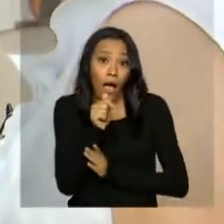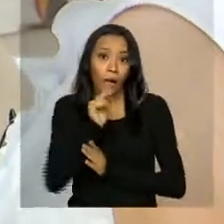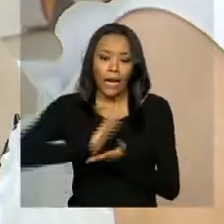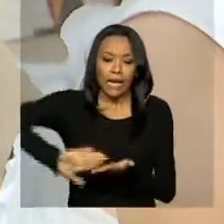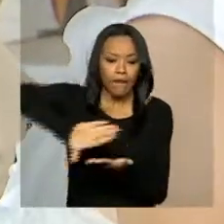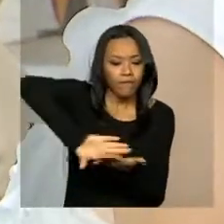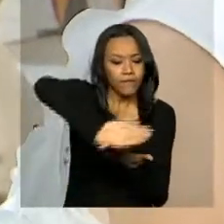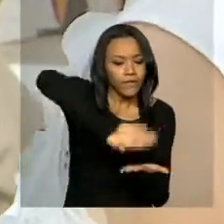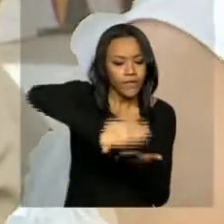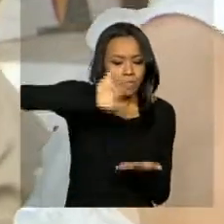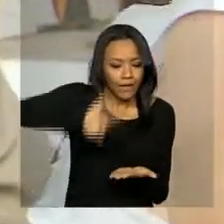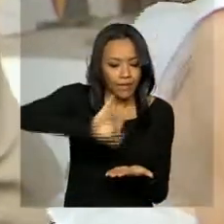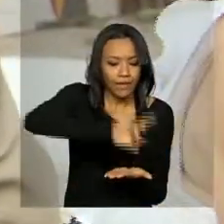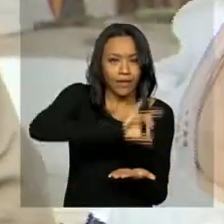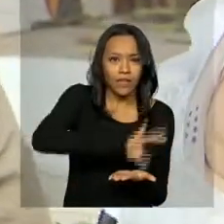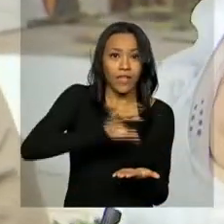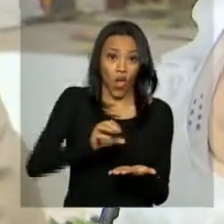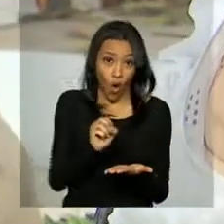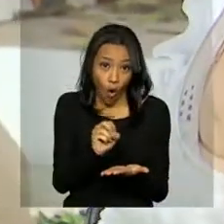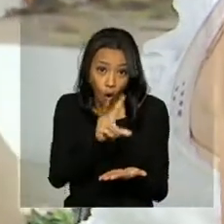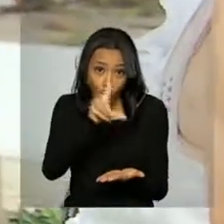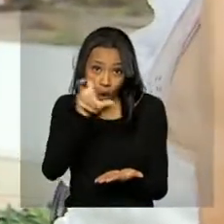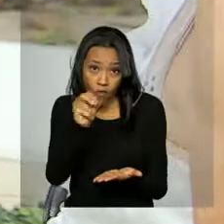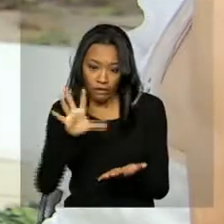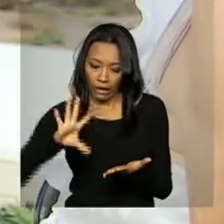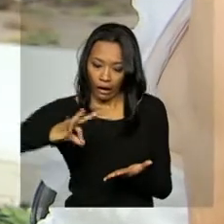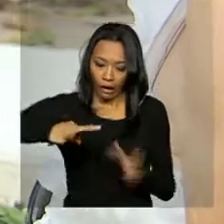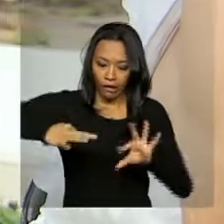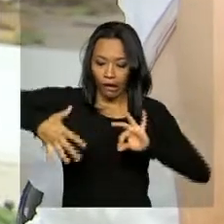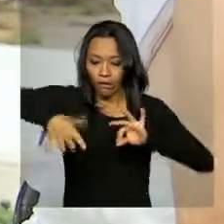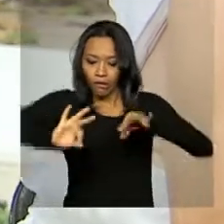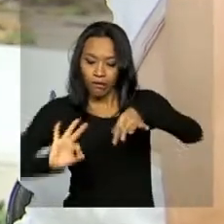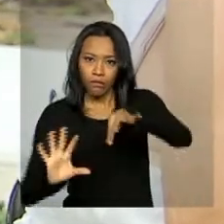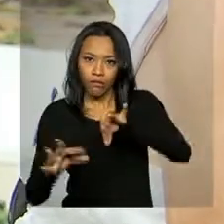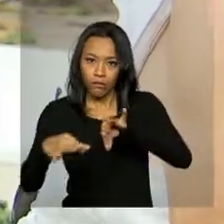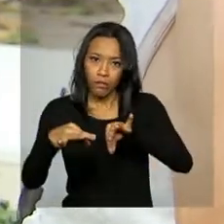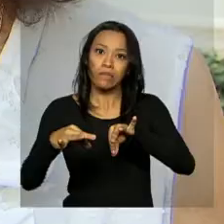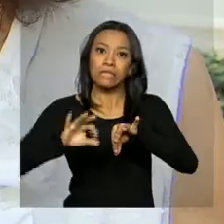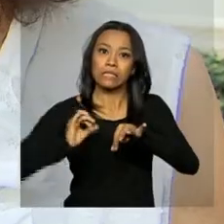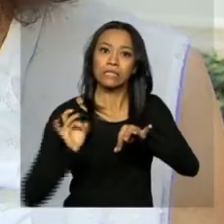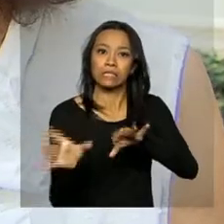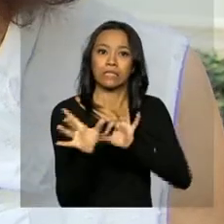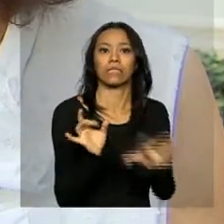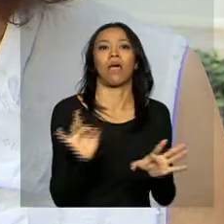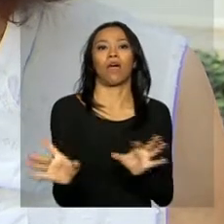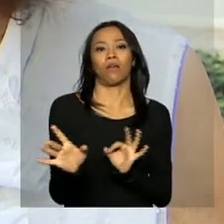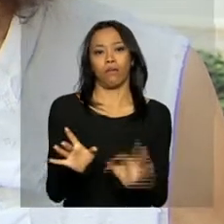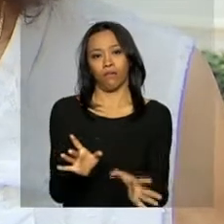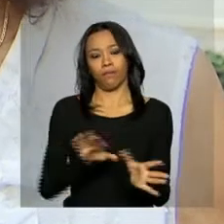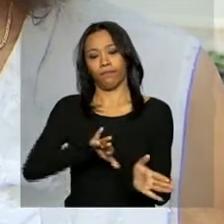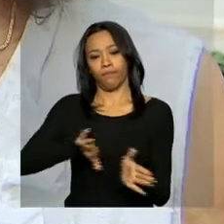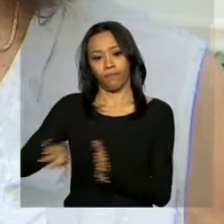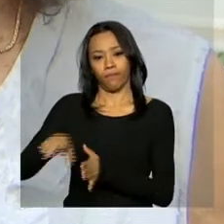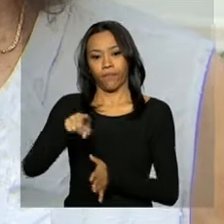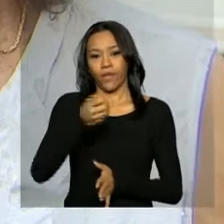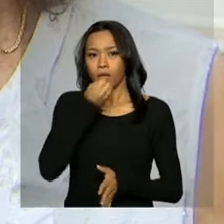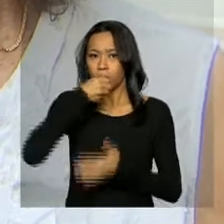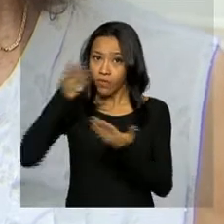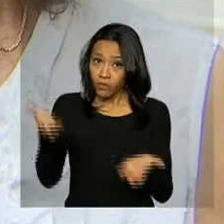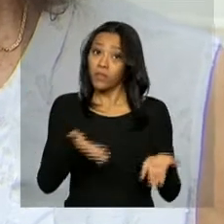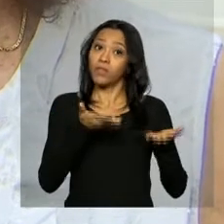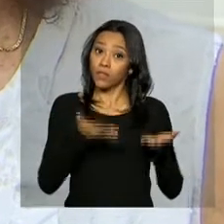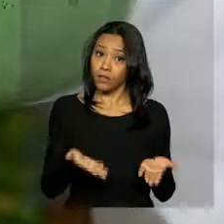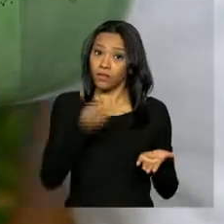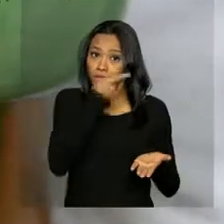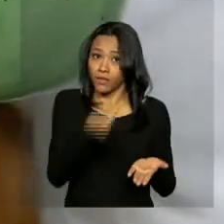da bromélia uma por uma, para que os ovos que estejam grudados aqui nas folhas da bromélia saiam. Neuza conta que a visita é bem-vinda, já que